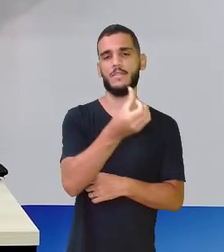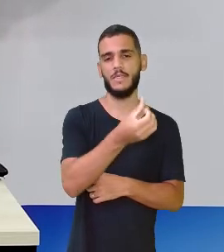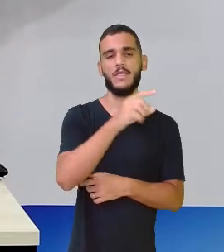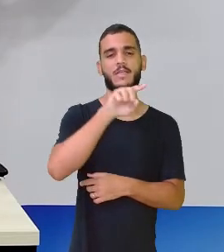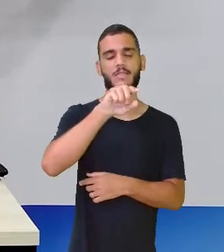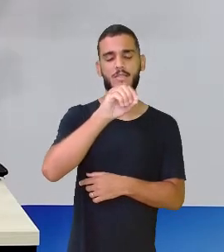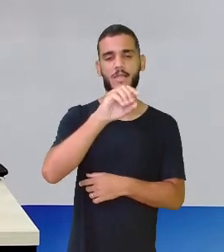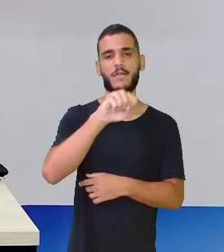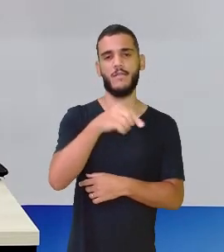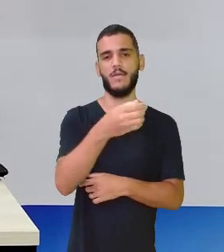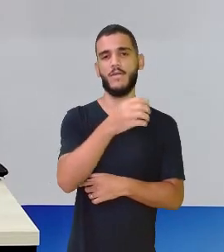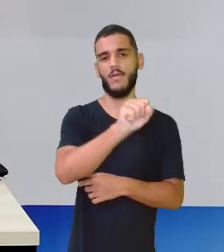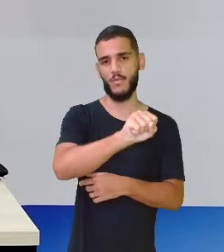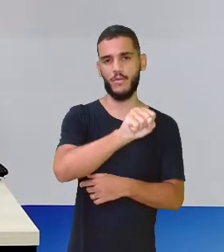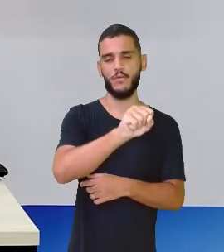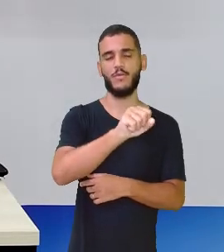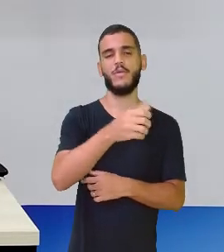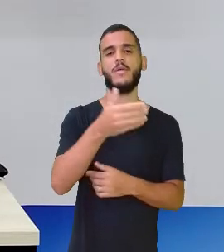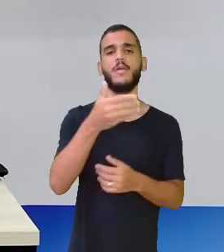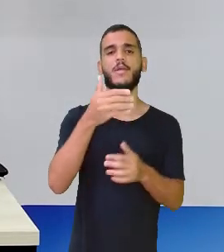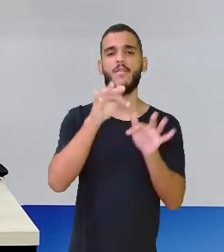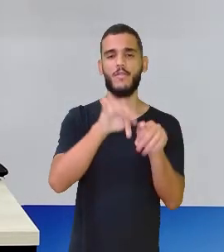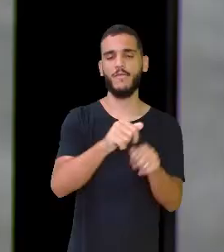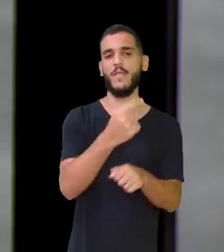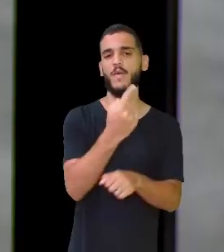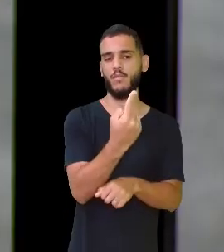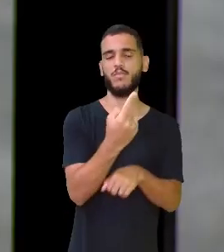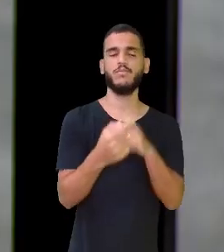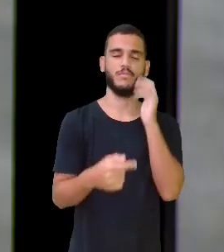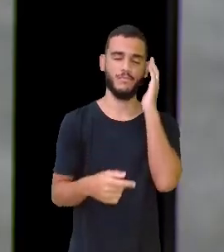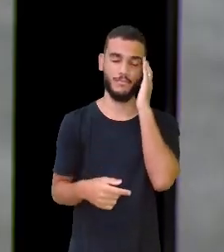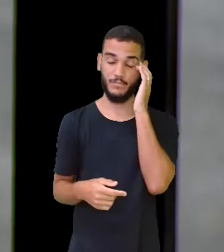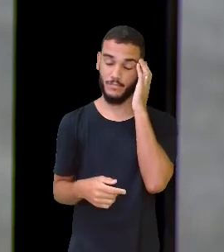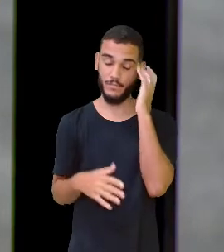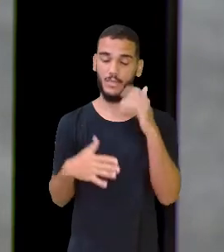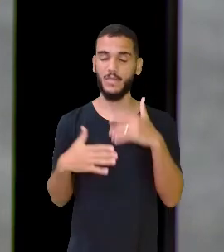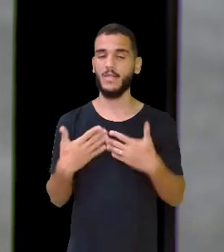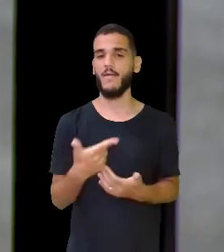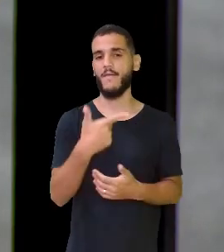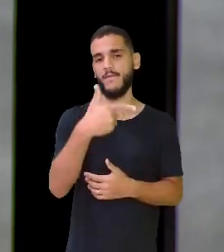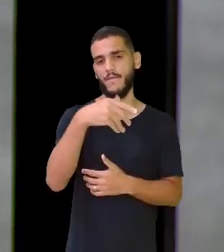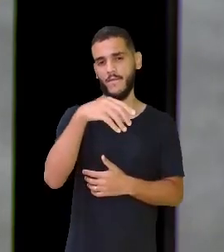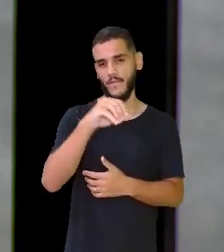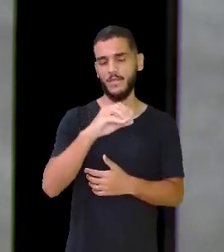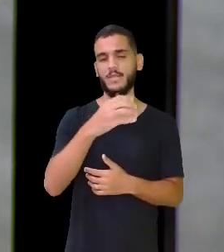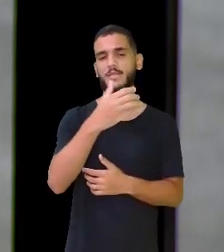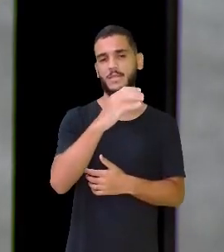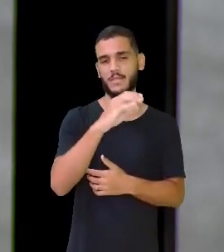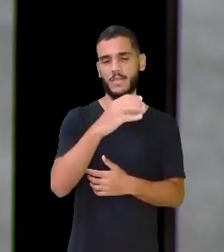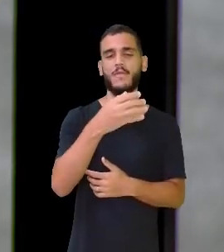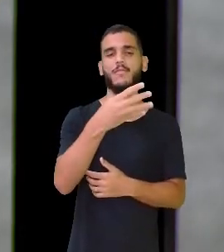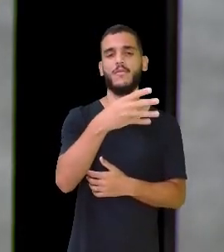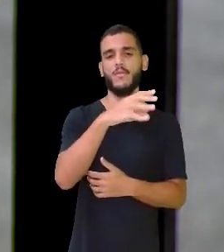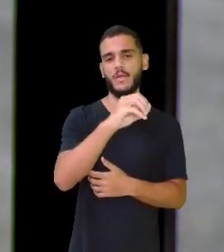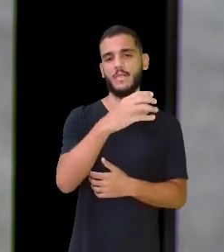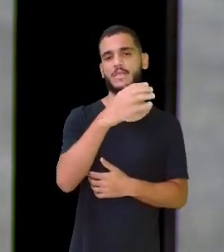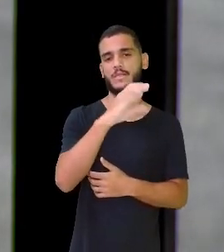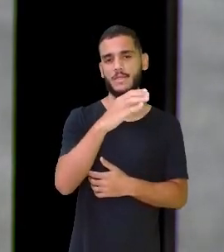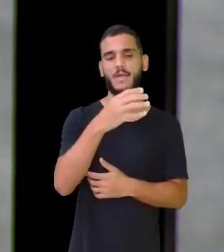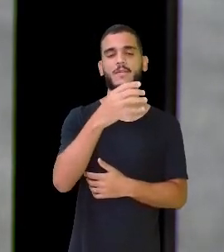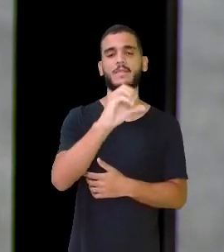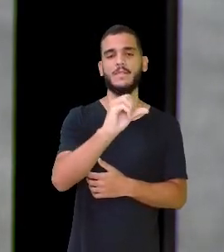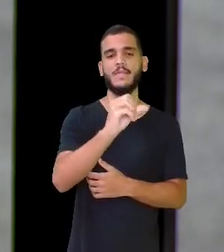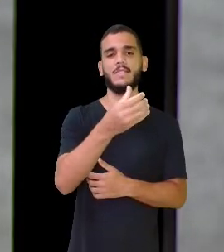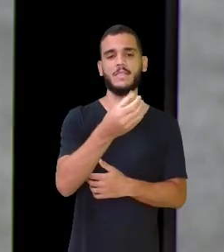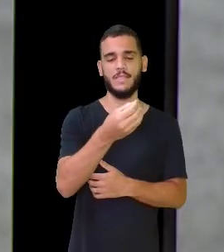oito. E por último, um. Vinte centavos. Quarenta centavos. Sessenta centavos.